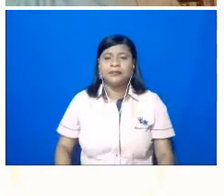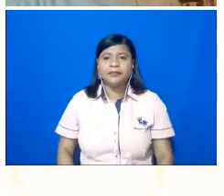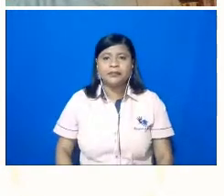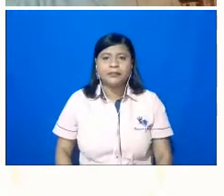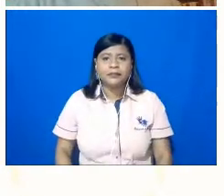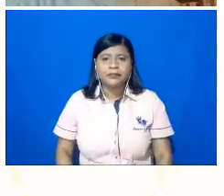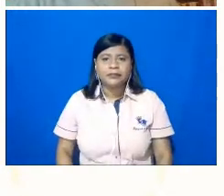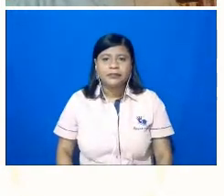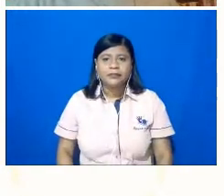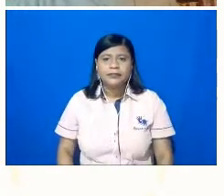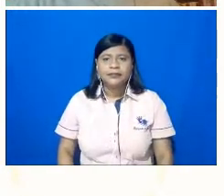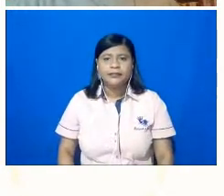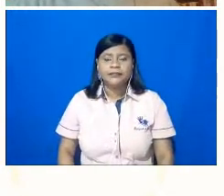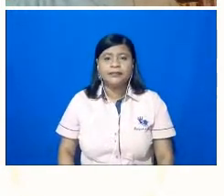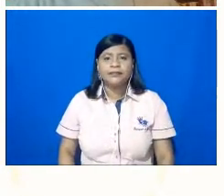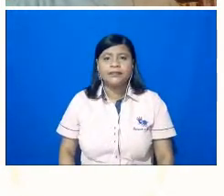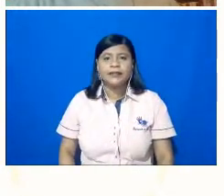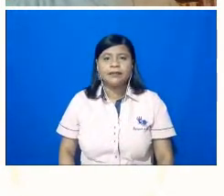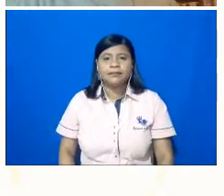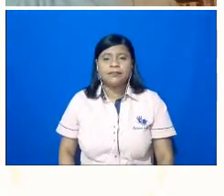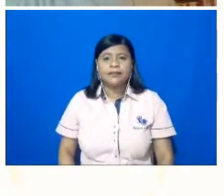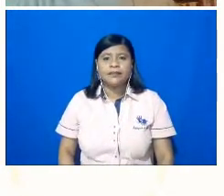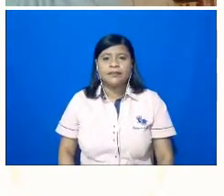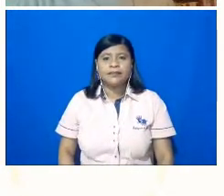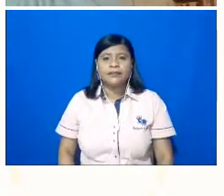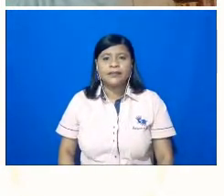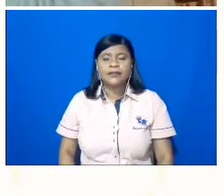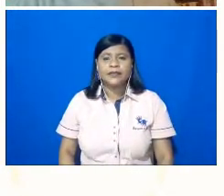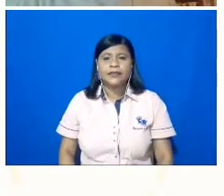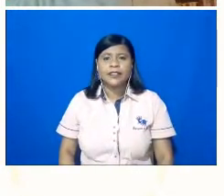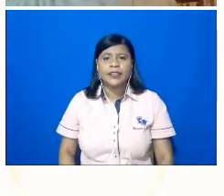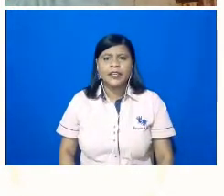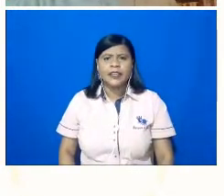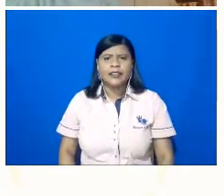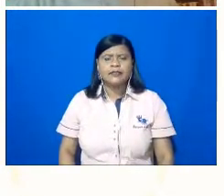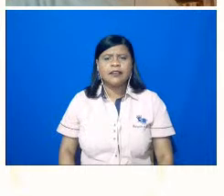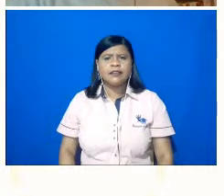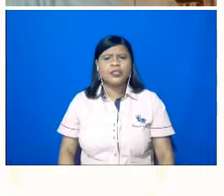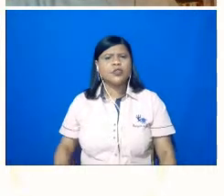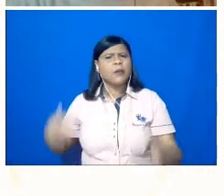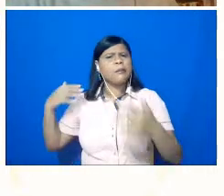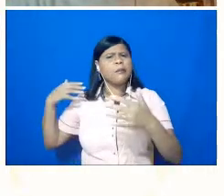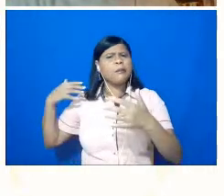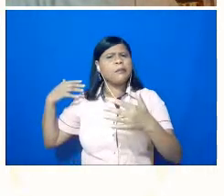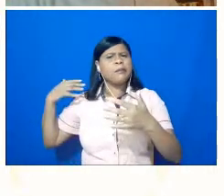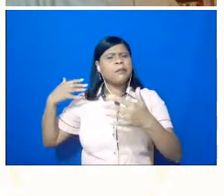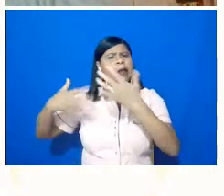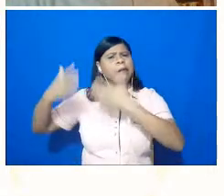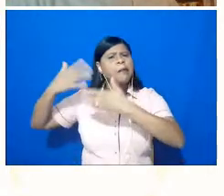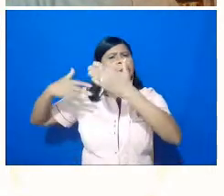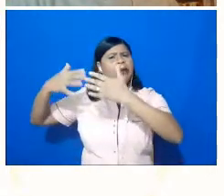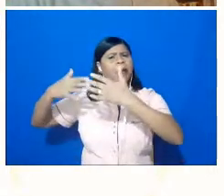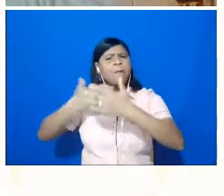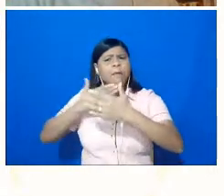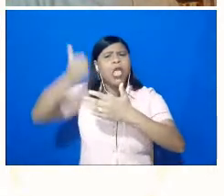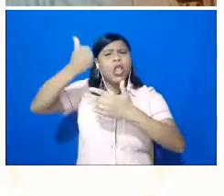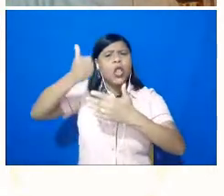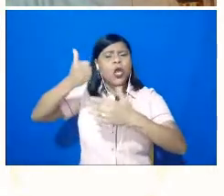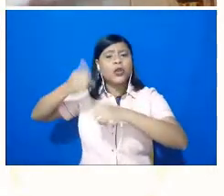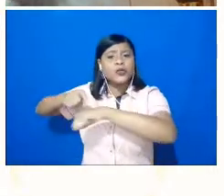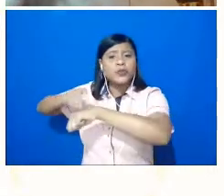e tentando fazer um pequeno retrato e resgate dos melhores momentos, um pouquinho disso que eu comentei,